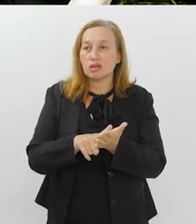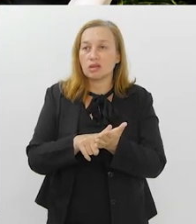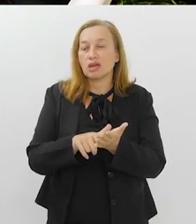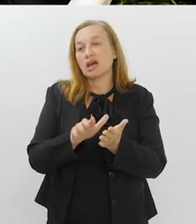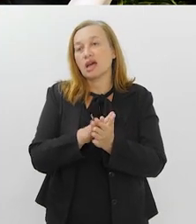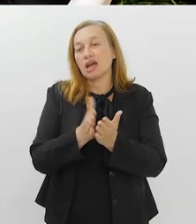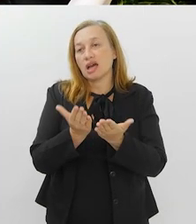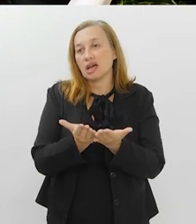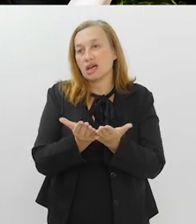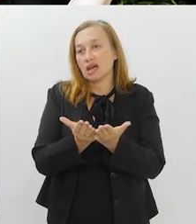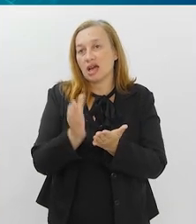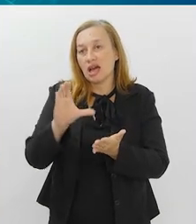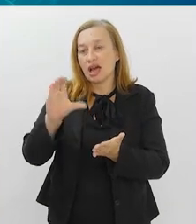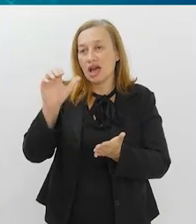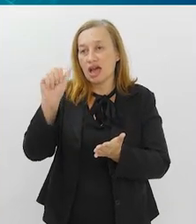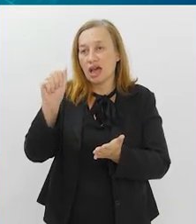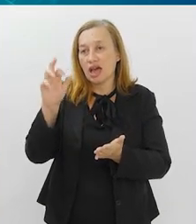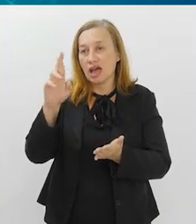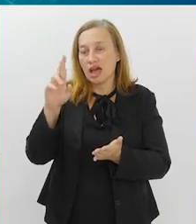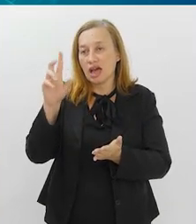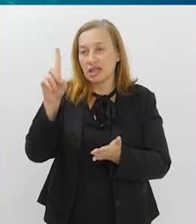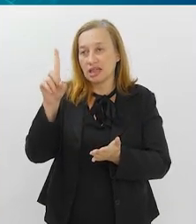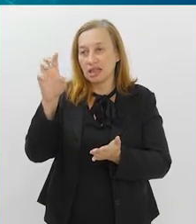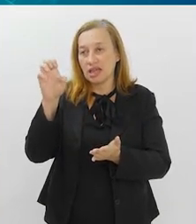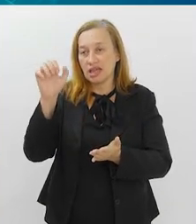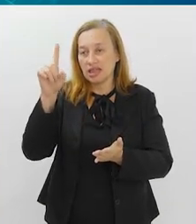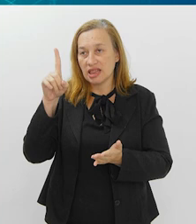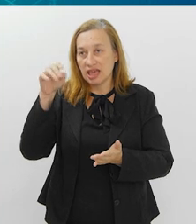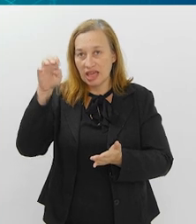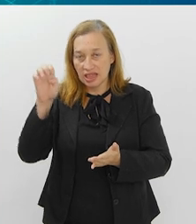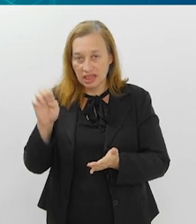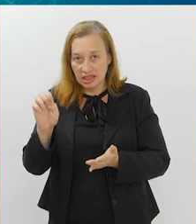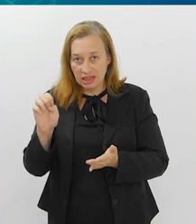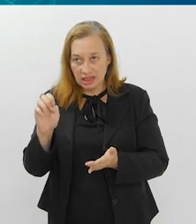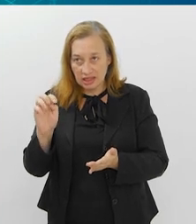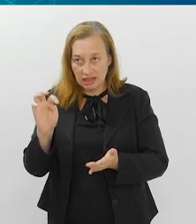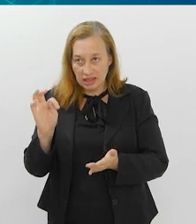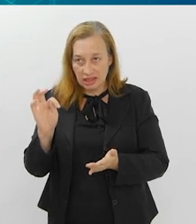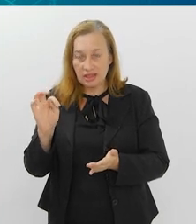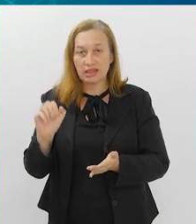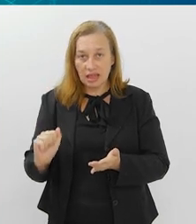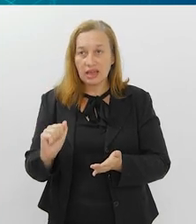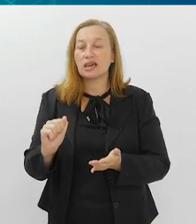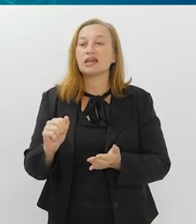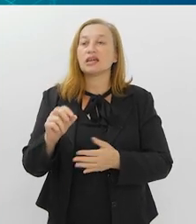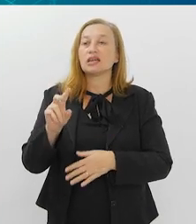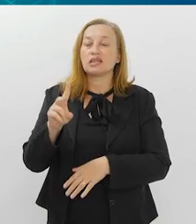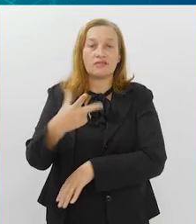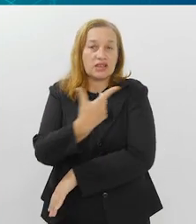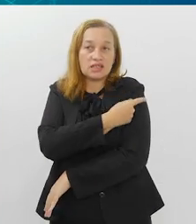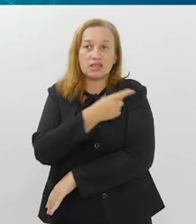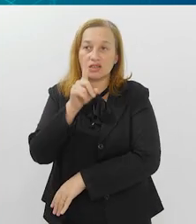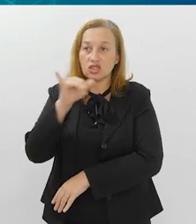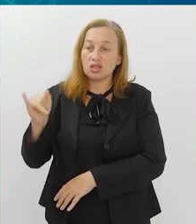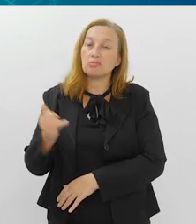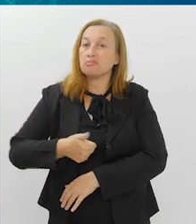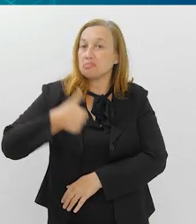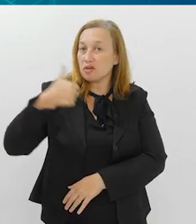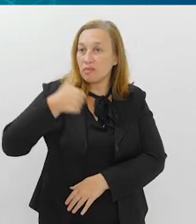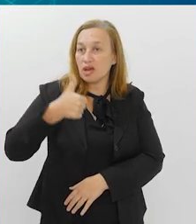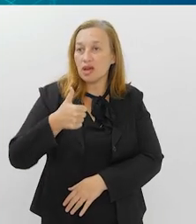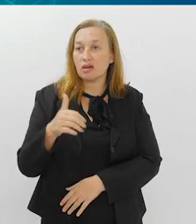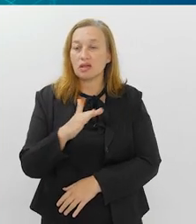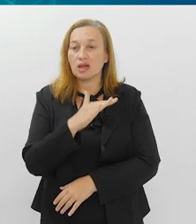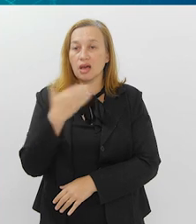Bem, em primeiro lugar, eu queria dizer o seguinte, eu estava esperando, a gente lamenta o falecimento